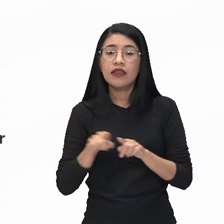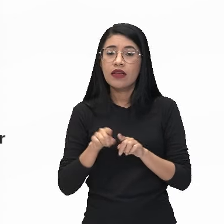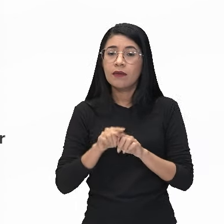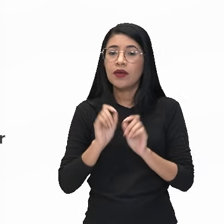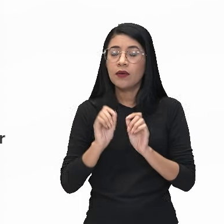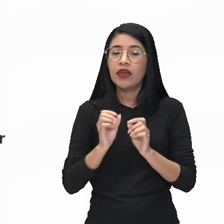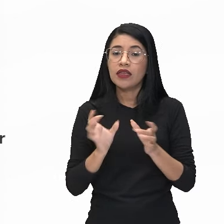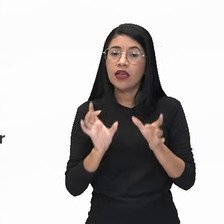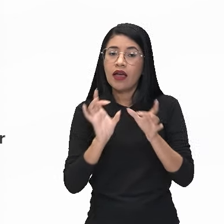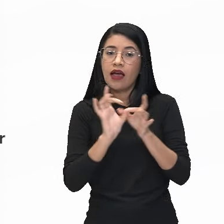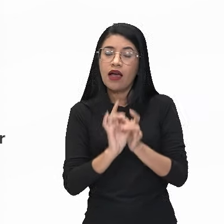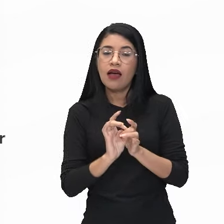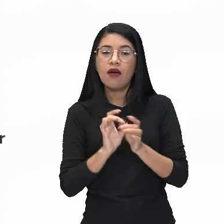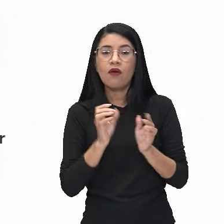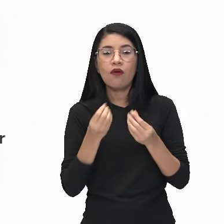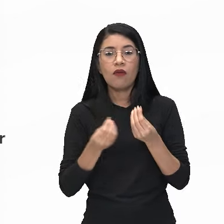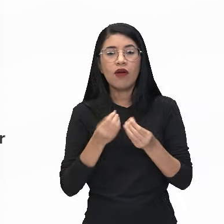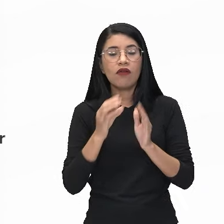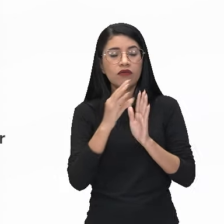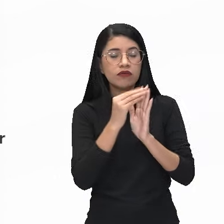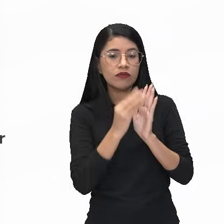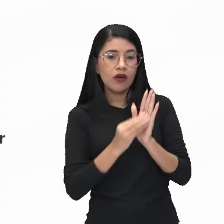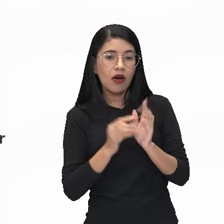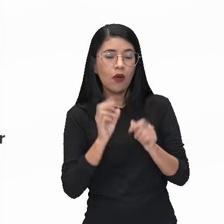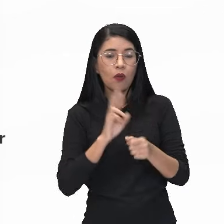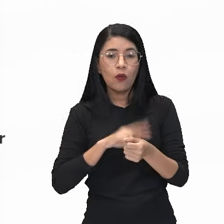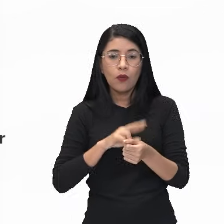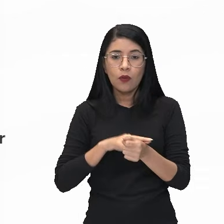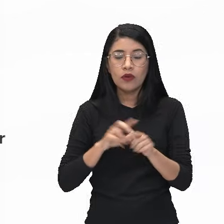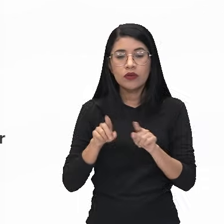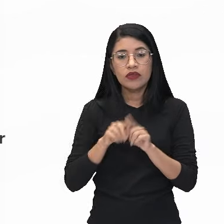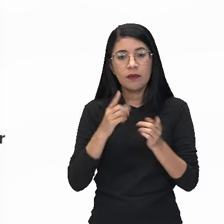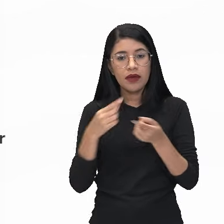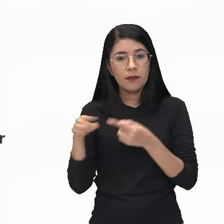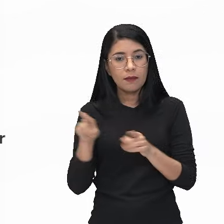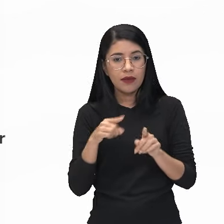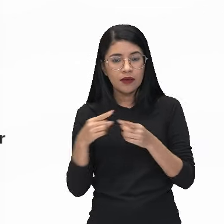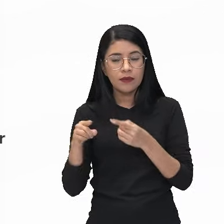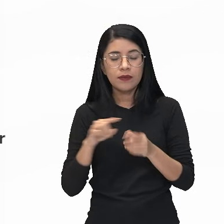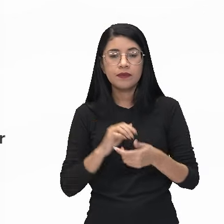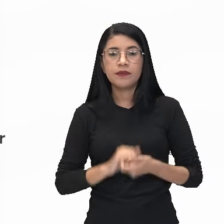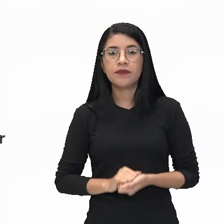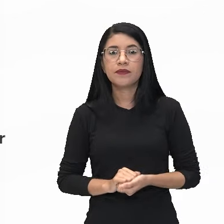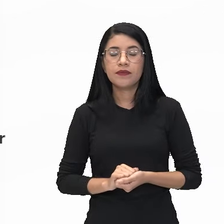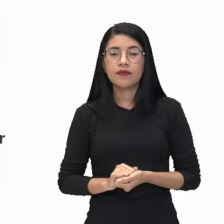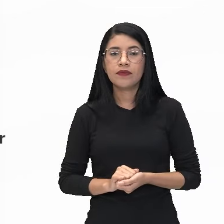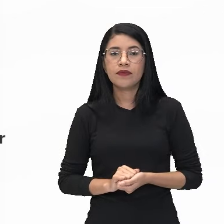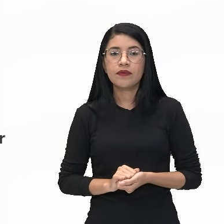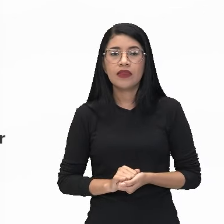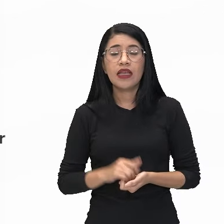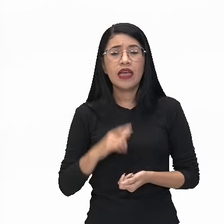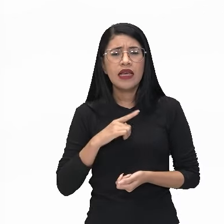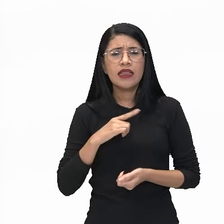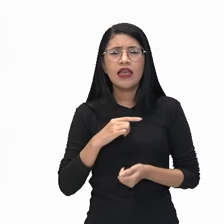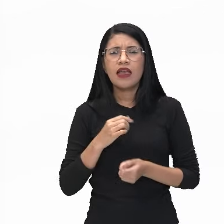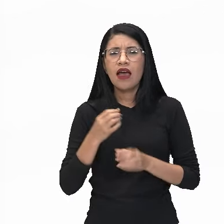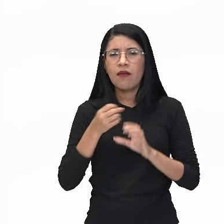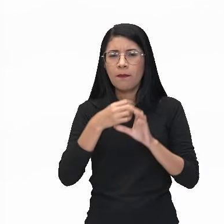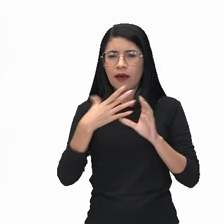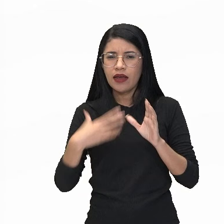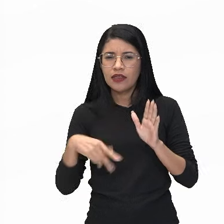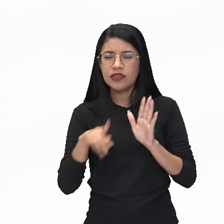está imbricado com seu conteúdo rítmico e melódico, tá? E aí, nós temos algumas especificidades